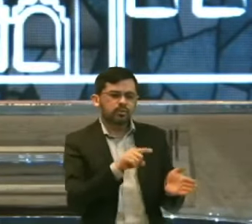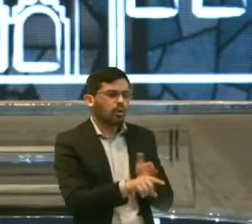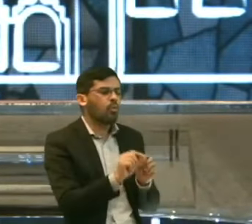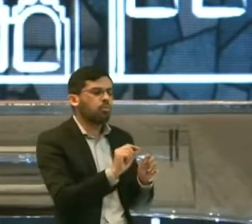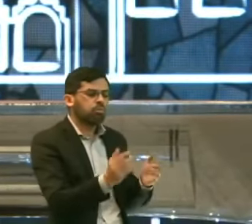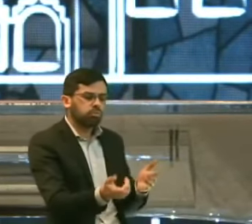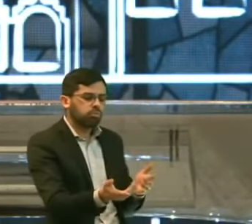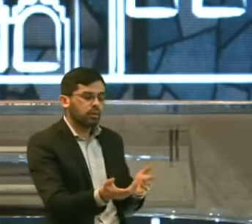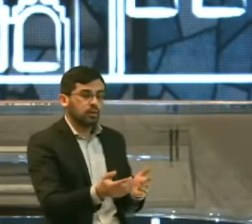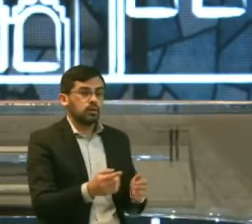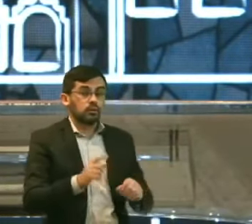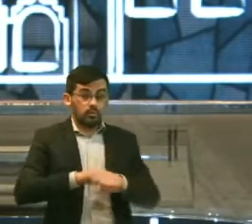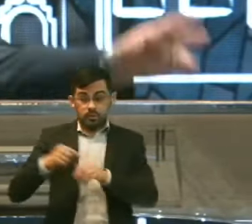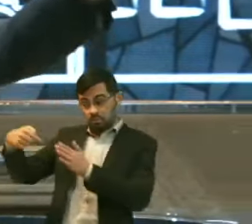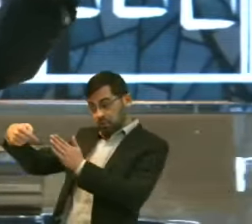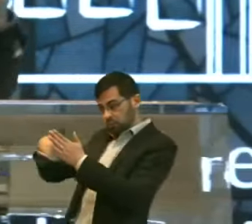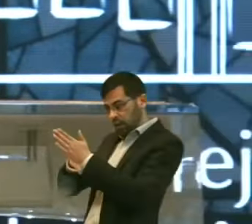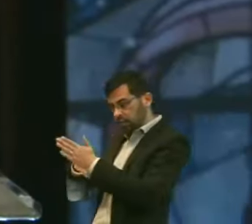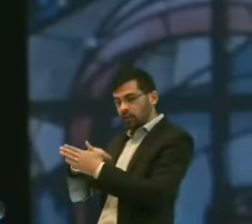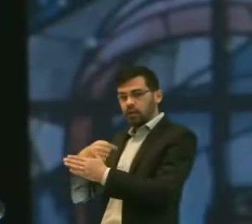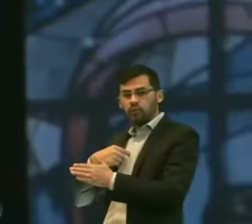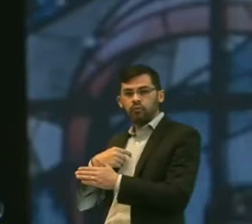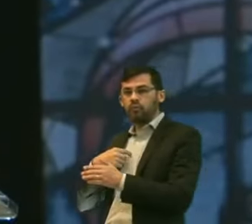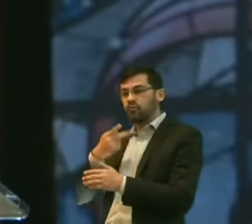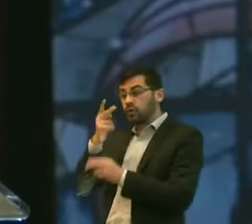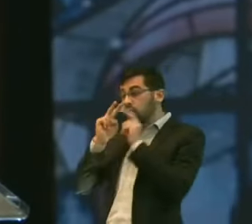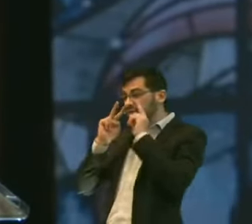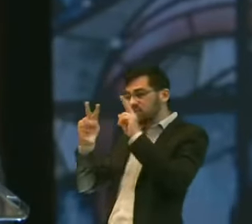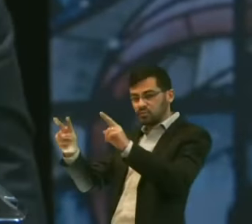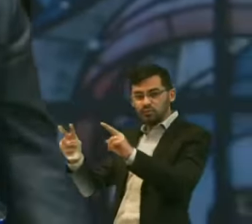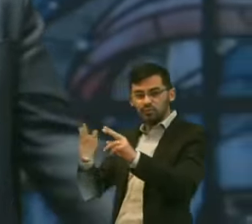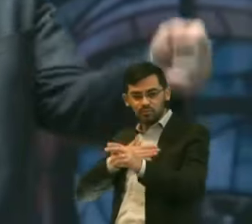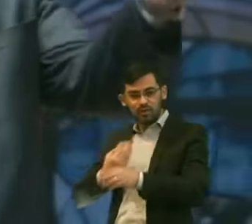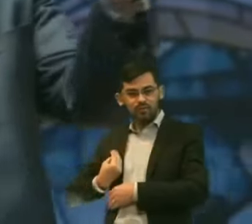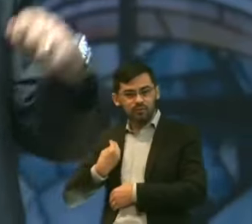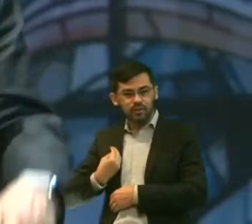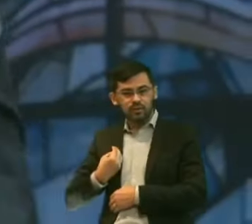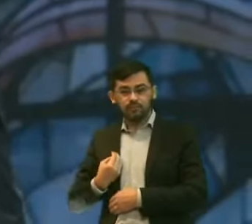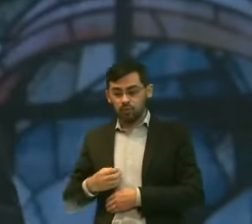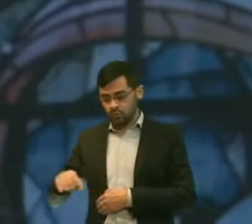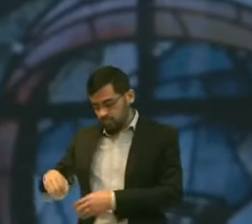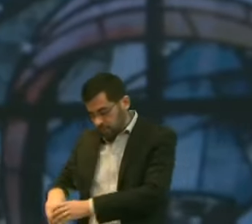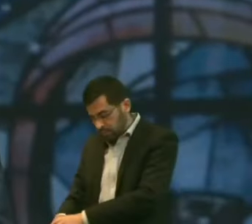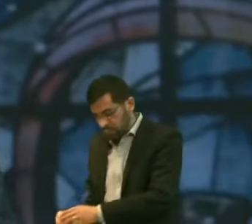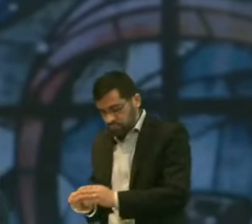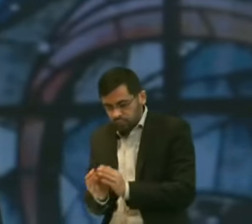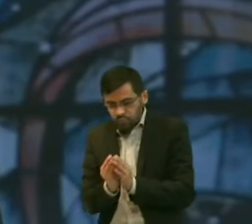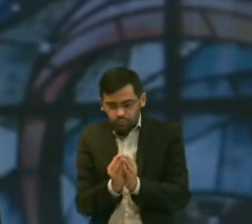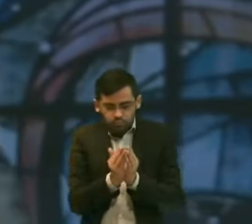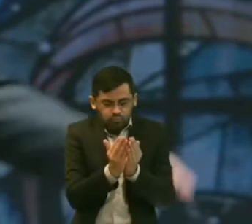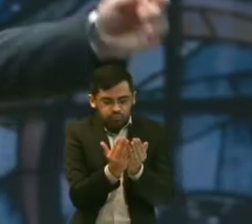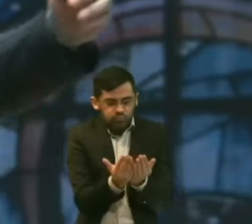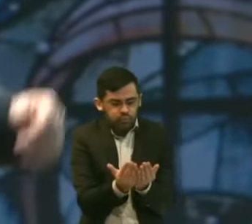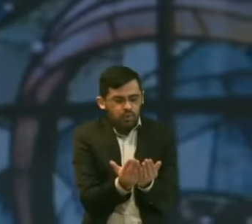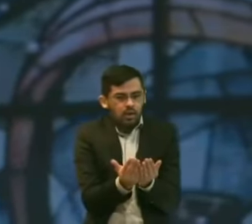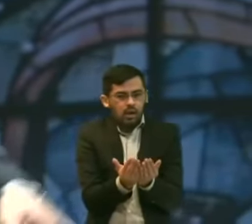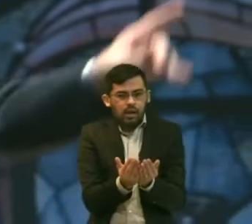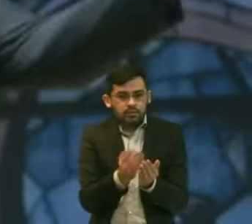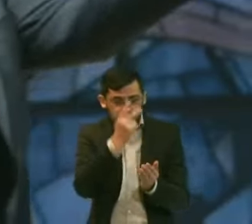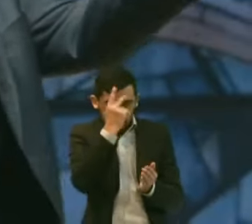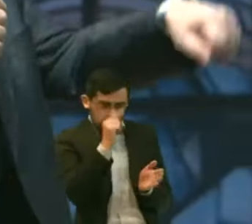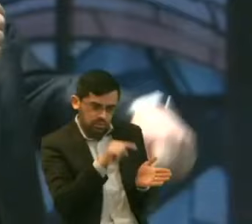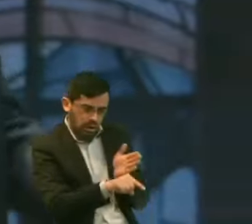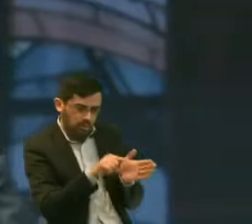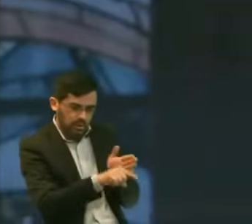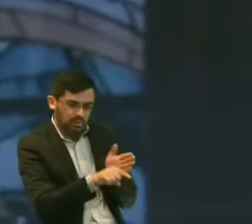É esse E quando Me perguntar Eu vou dar O meu testemunho Não deu outra Eu botei Eu Eu Minha Bíblia Em cima Da carteira Todo mundo Perguntava O que é isso Ele